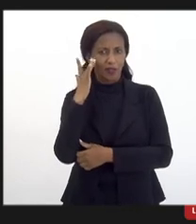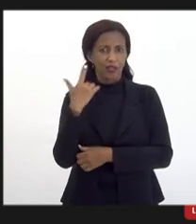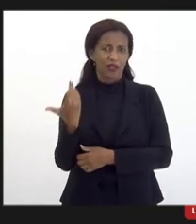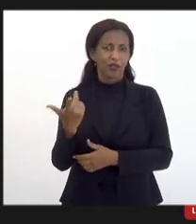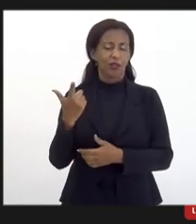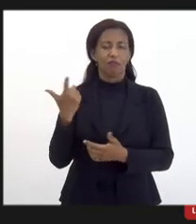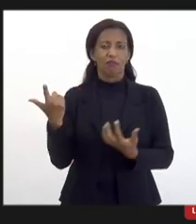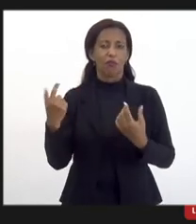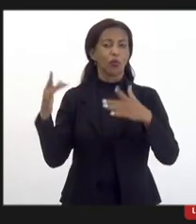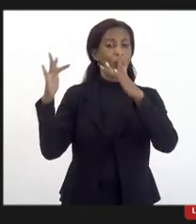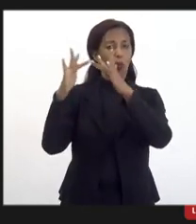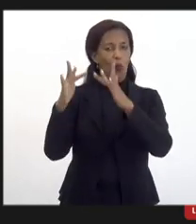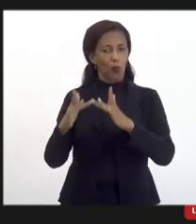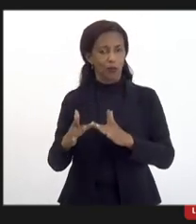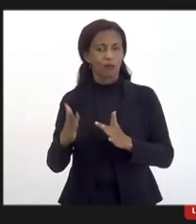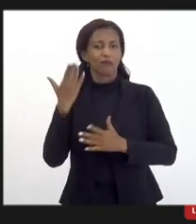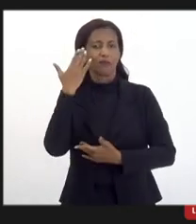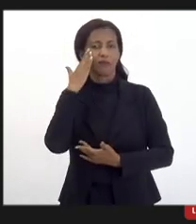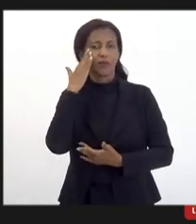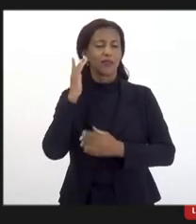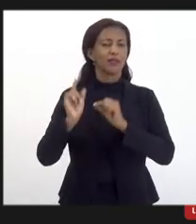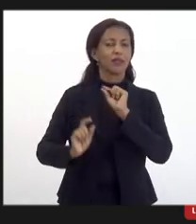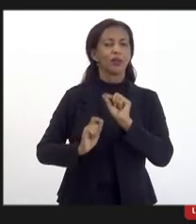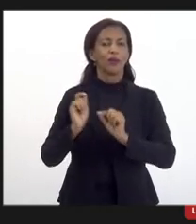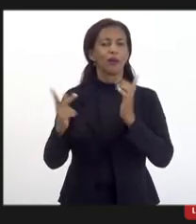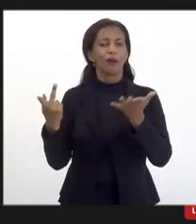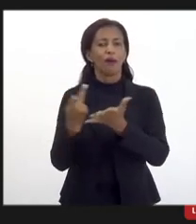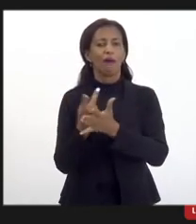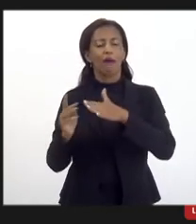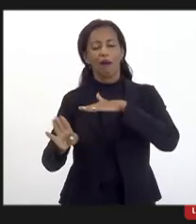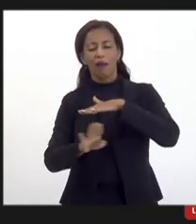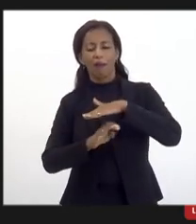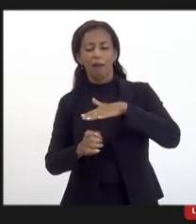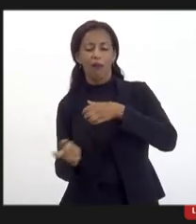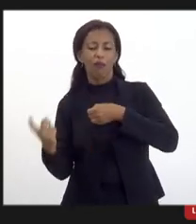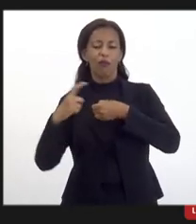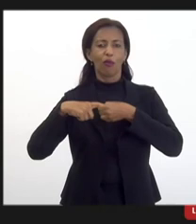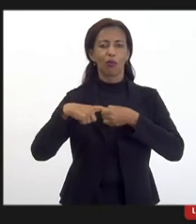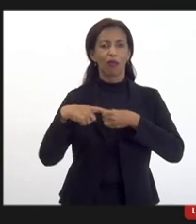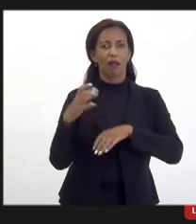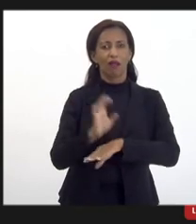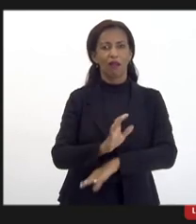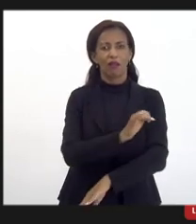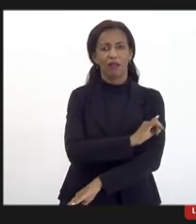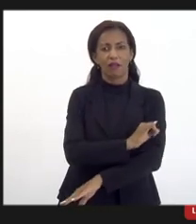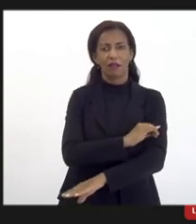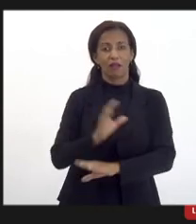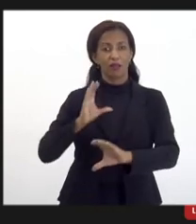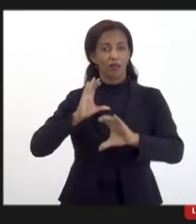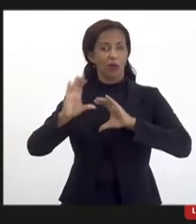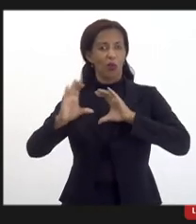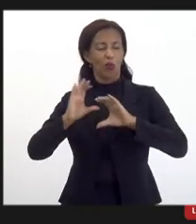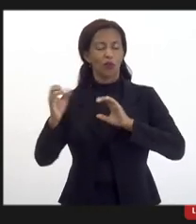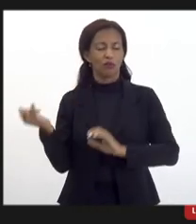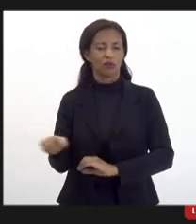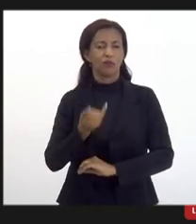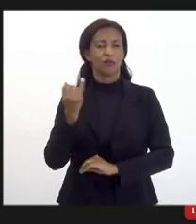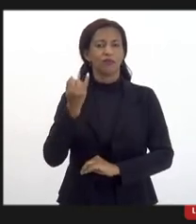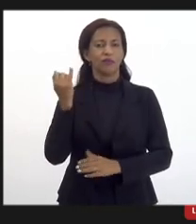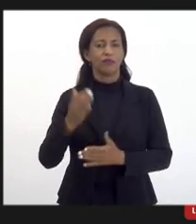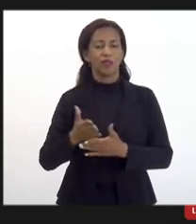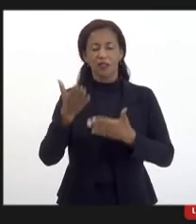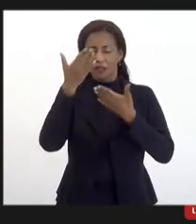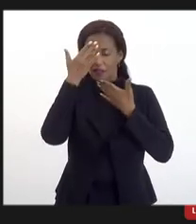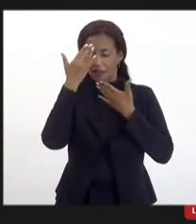logicamente é muito contato com eles para entender o que faria uma empresa dessa retornar ao Rio de Janeiro então essa comunicação é fundamental e